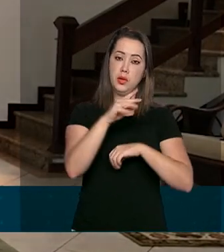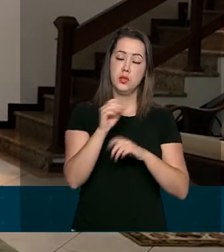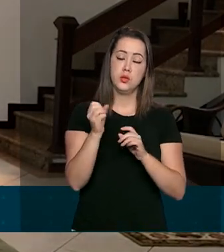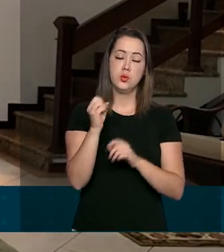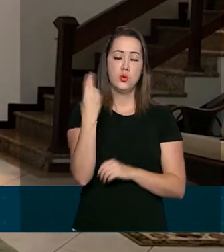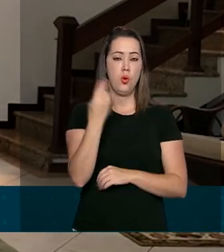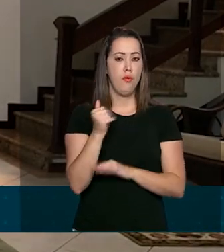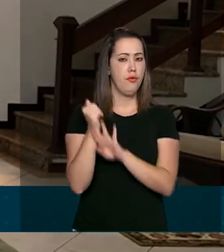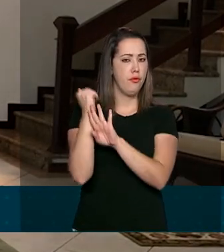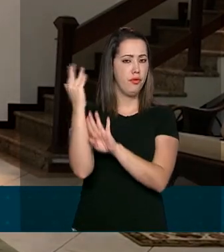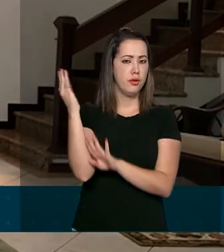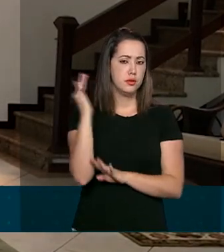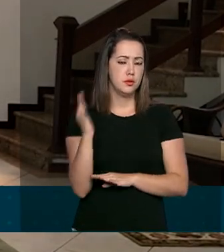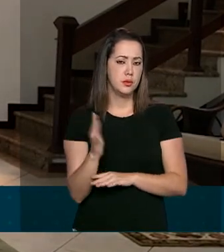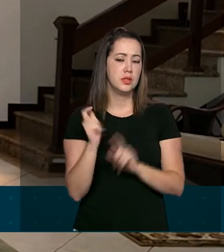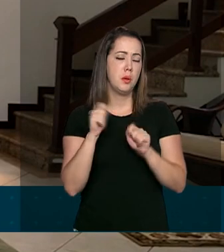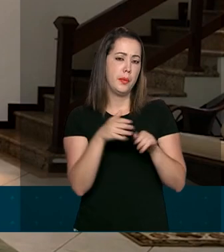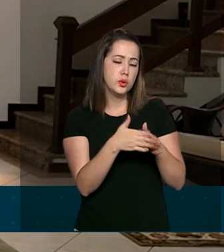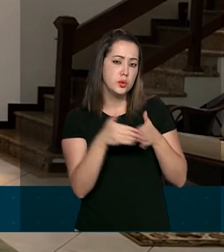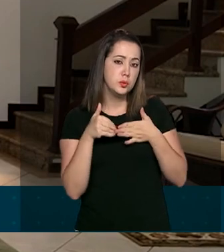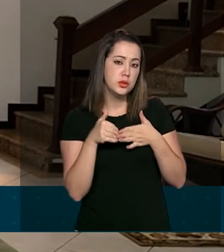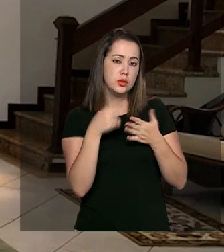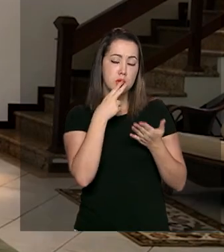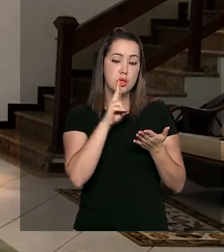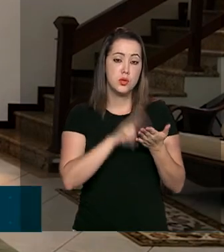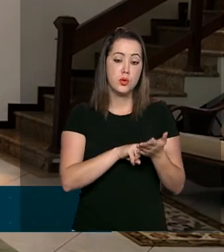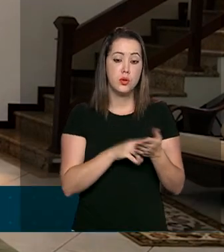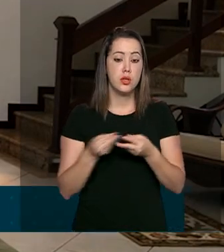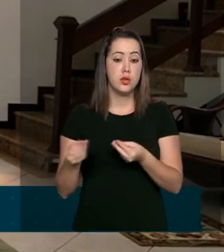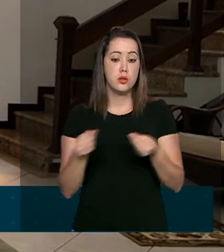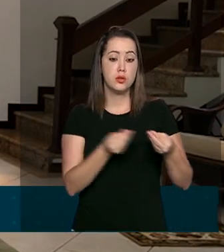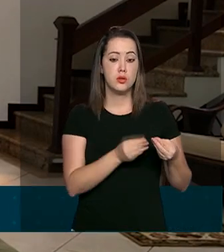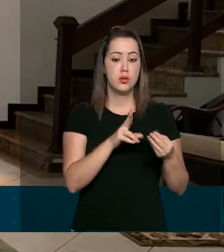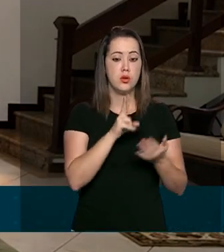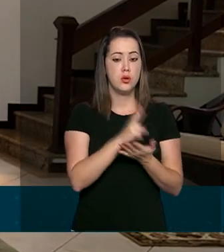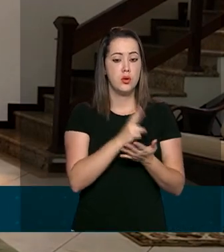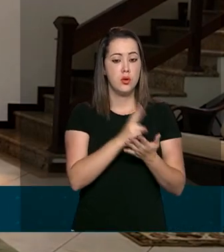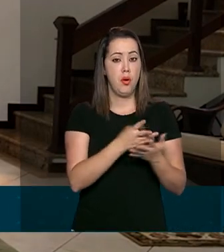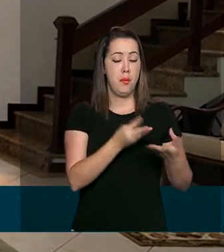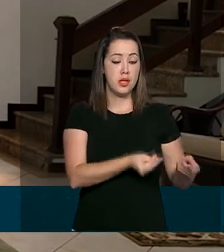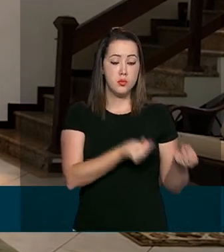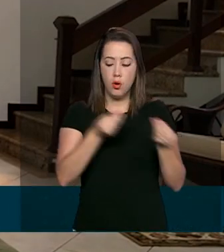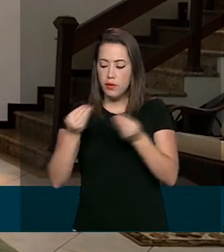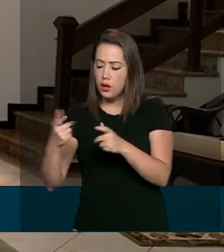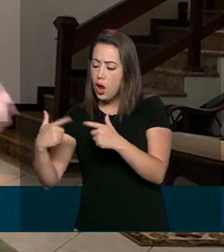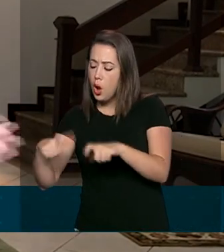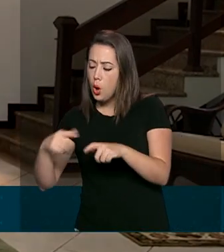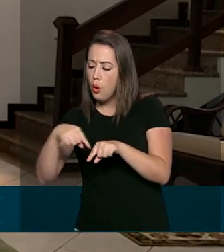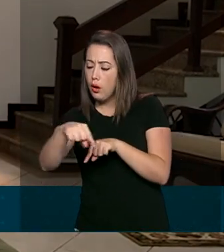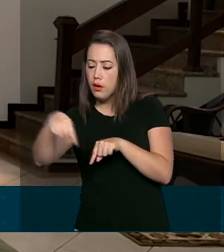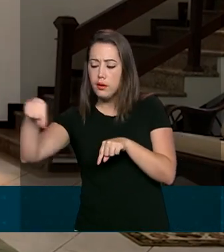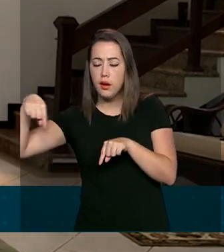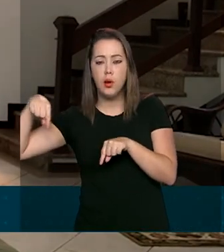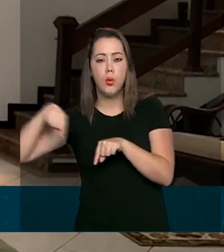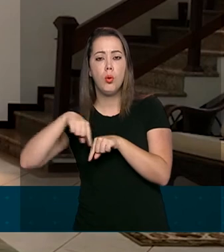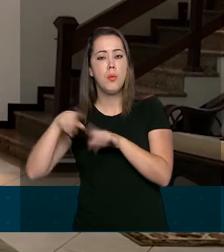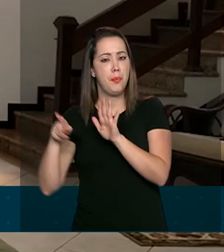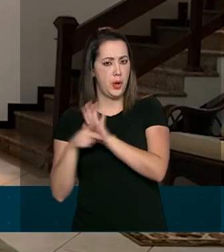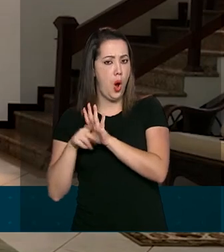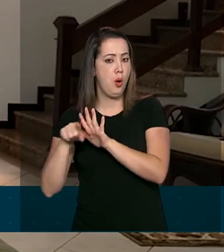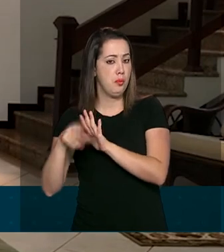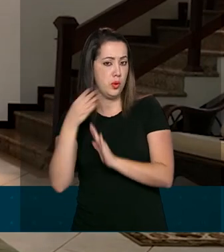empresas podem solicitar aos Correios a coleta ou mesmo levar os produtos a uma agência mais próxima.